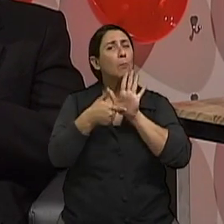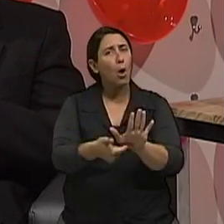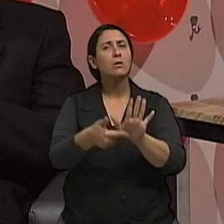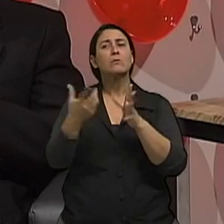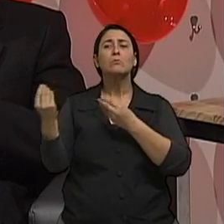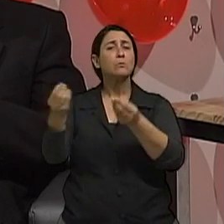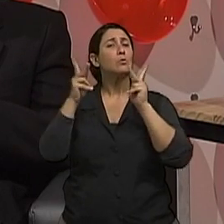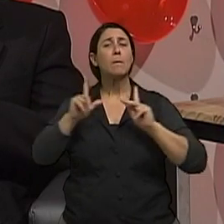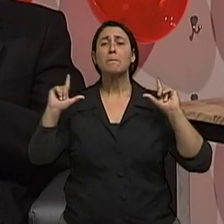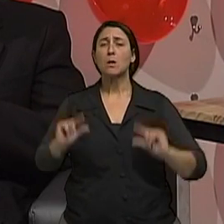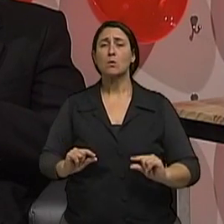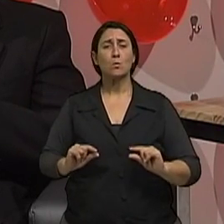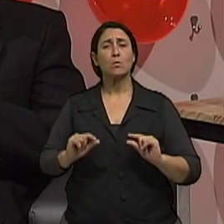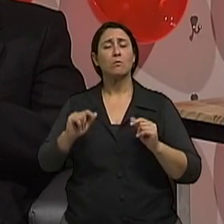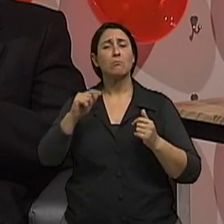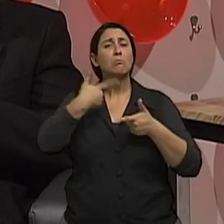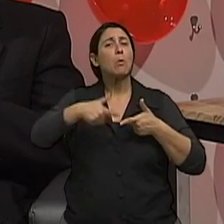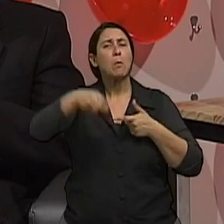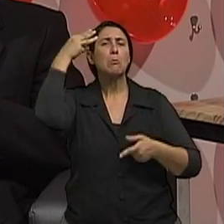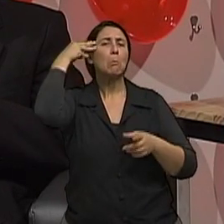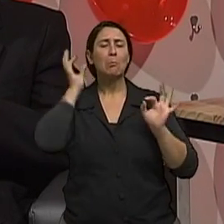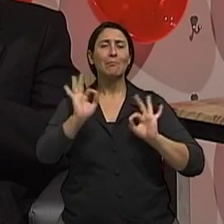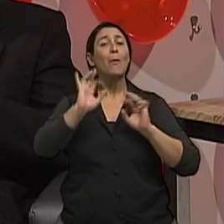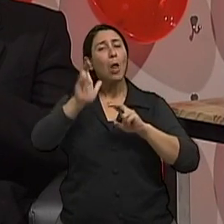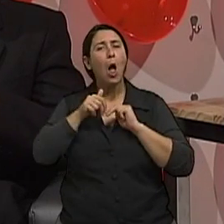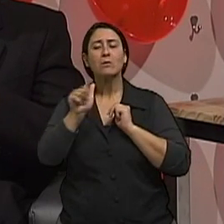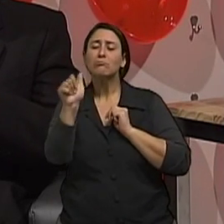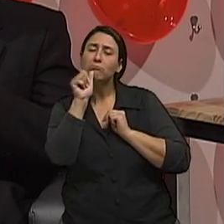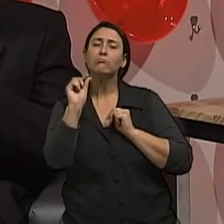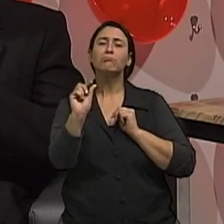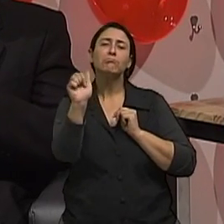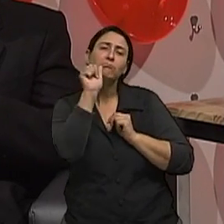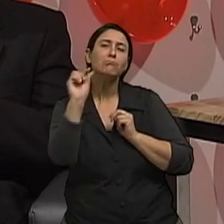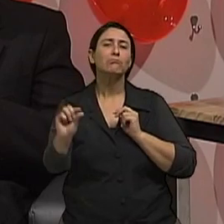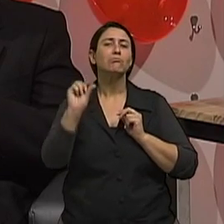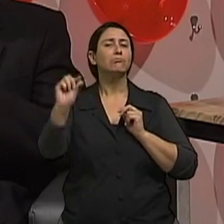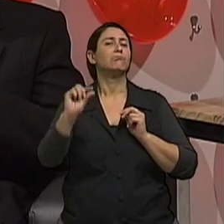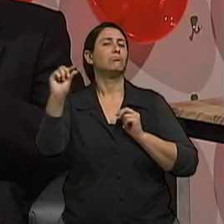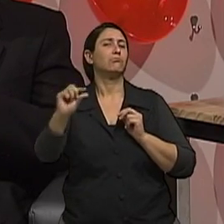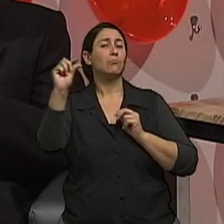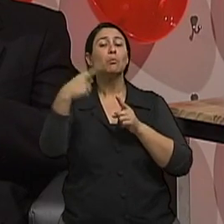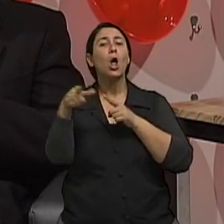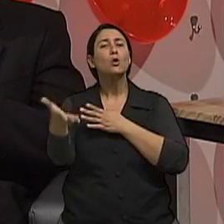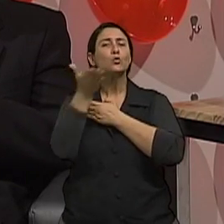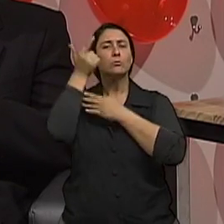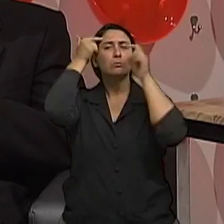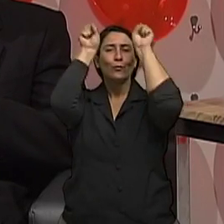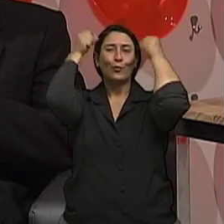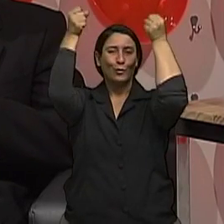digamos que, se três indivíduos que consomem álcool